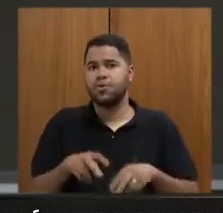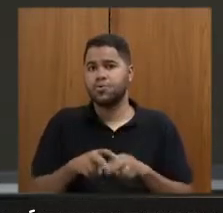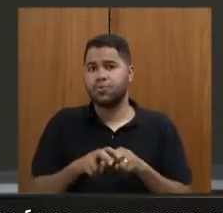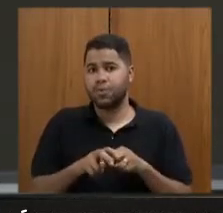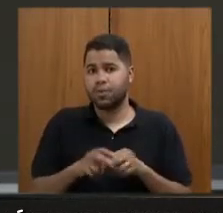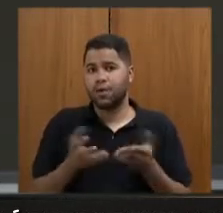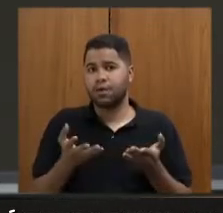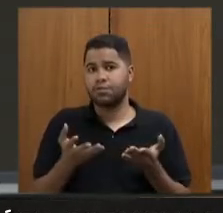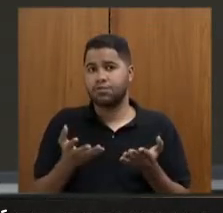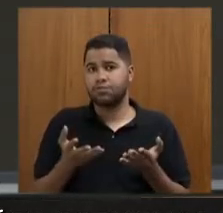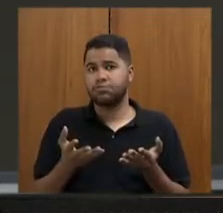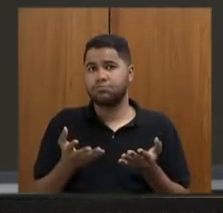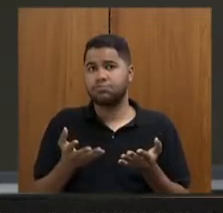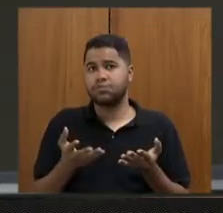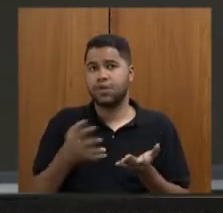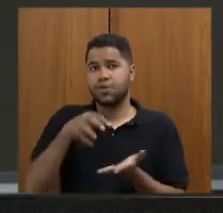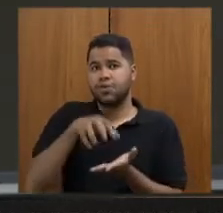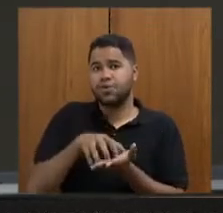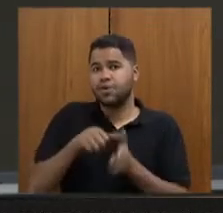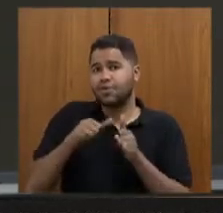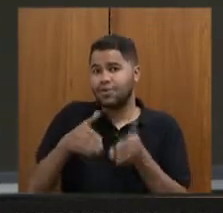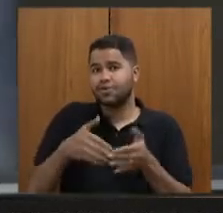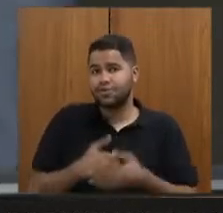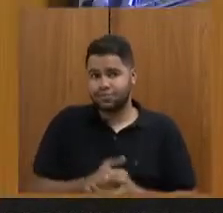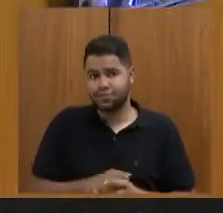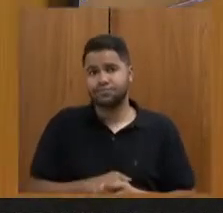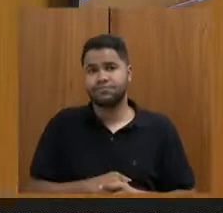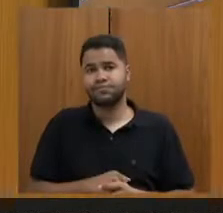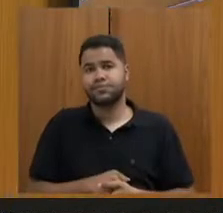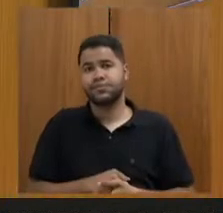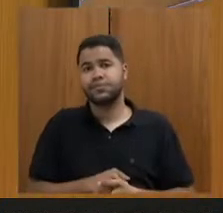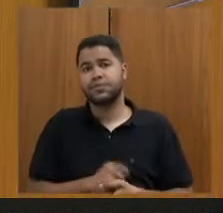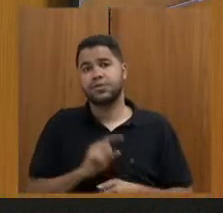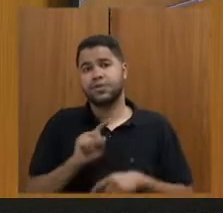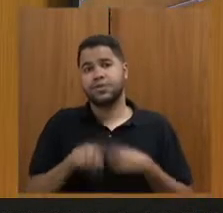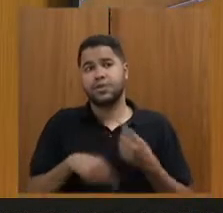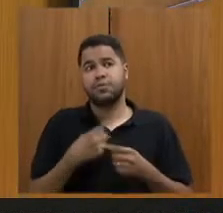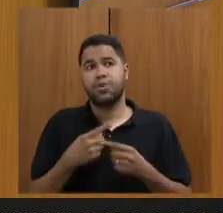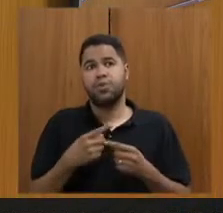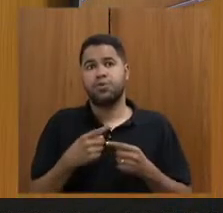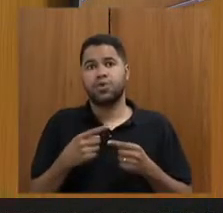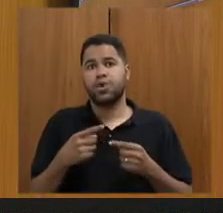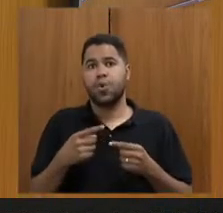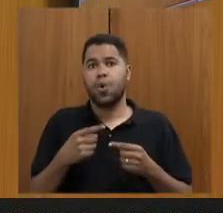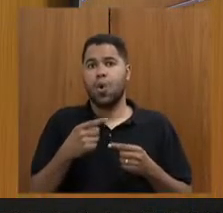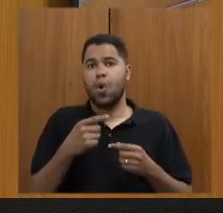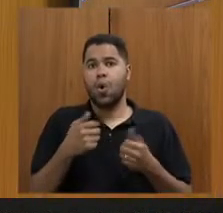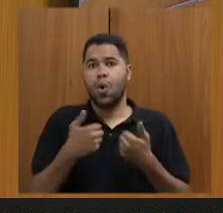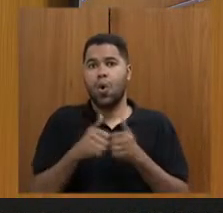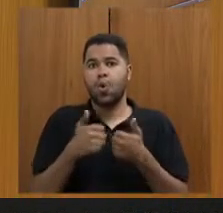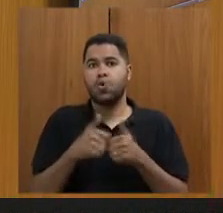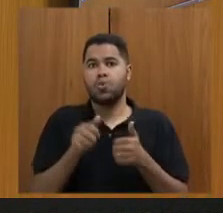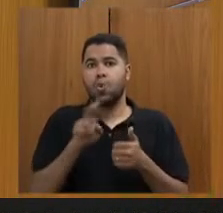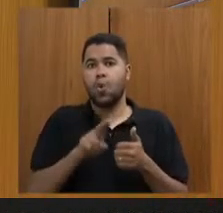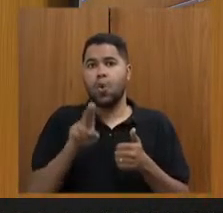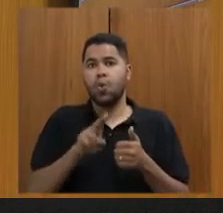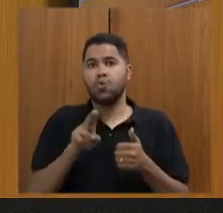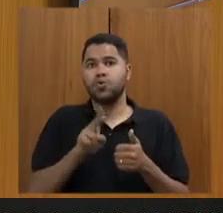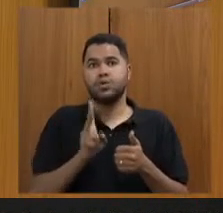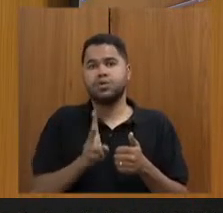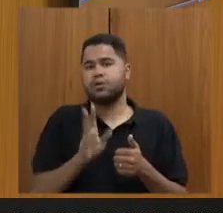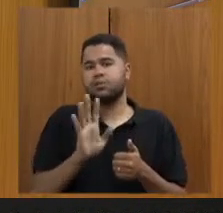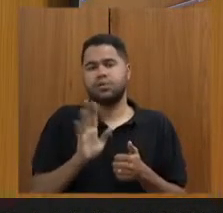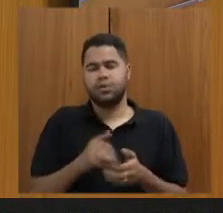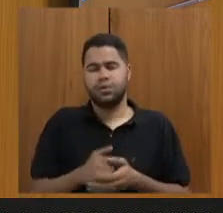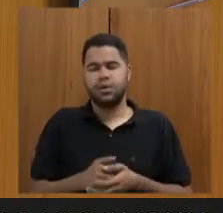um setor específico que, no fim das contas, não vai encher tantos ônibus assim. Mas eles não podem